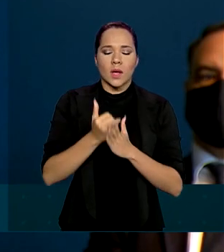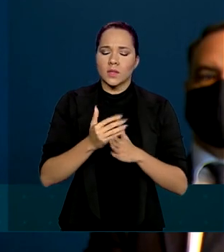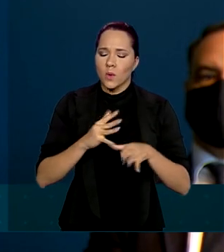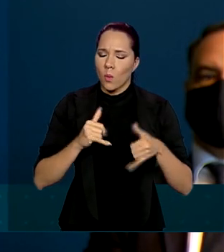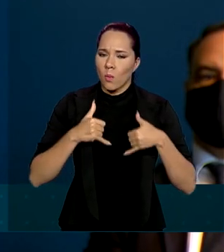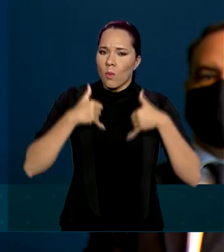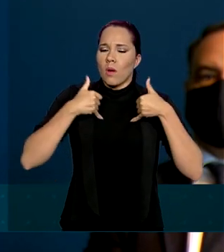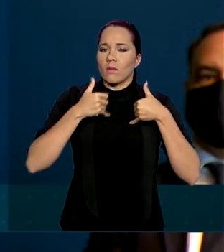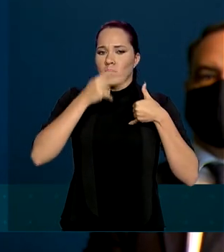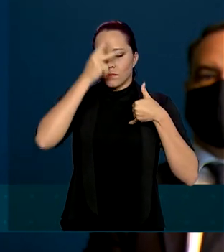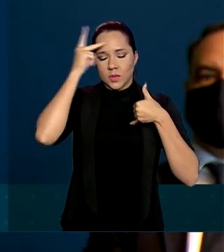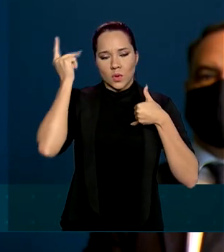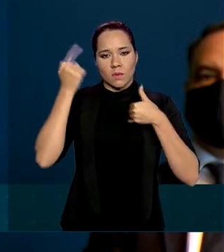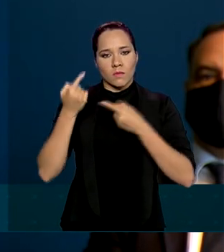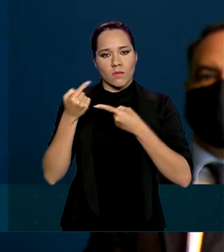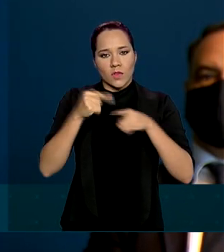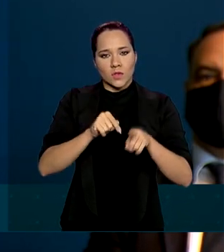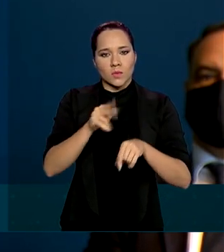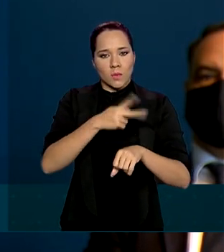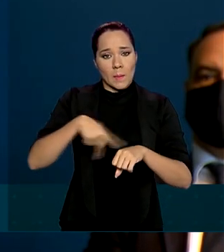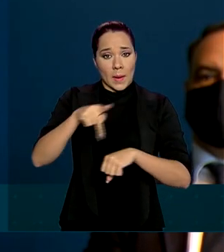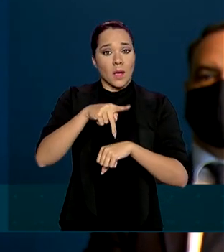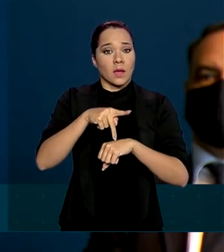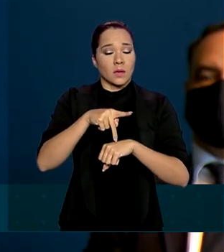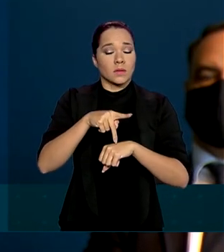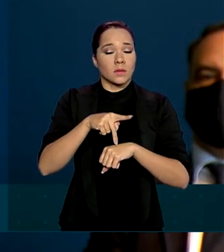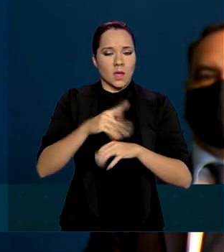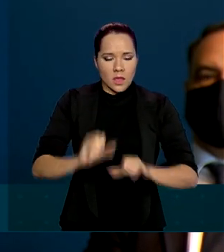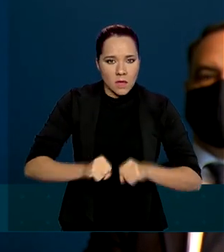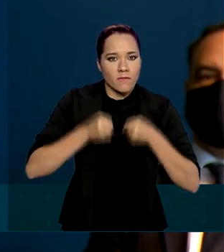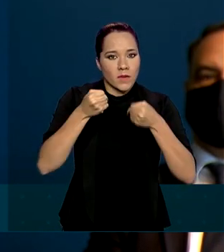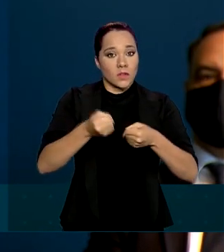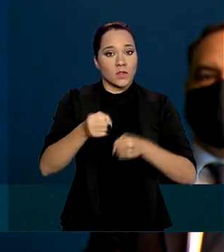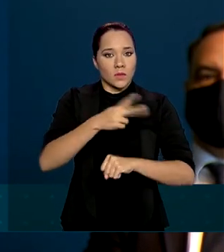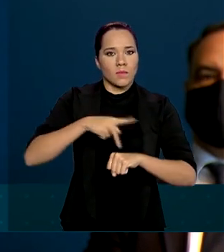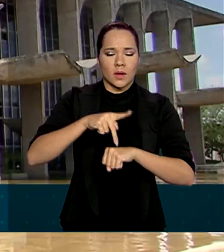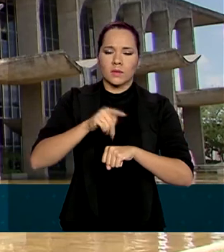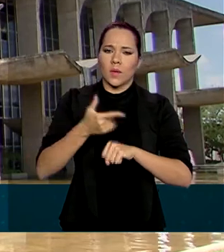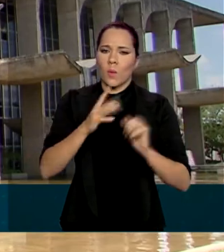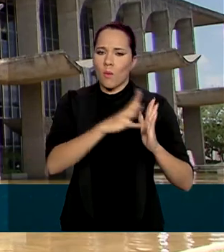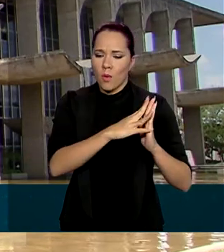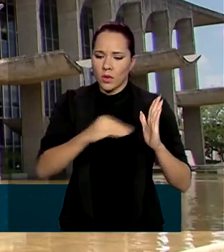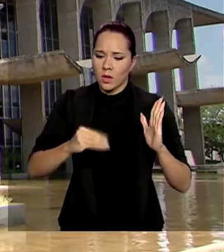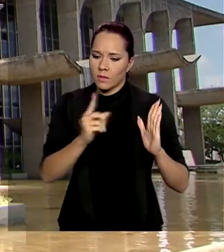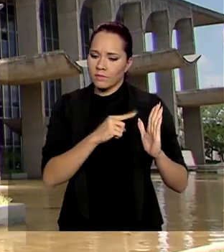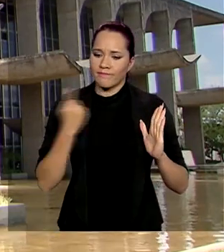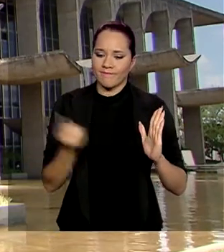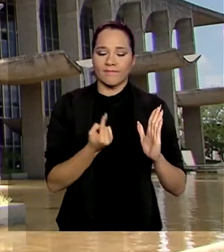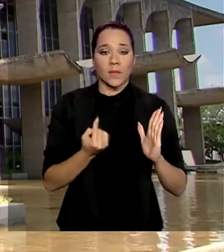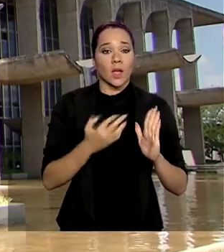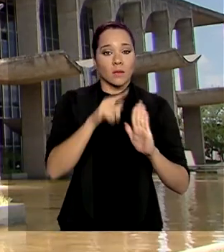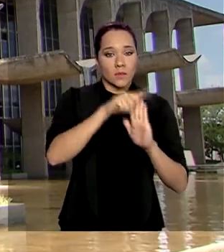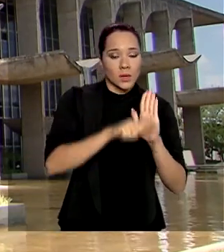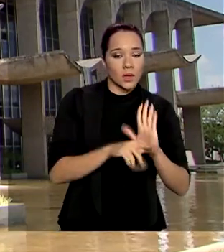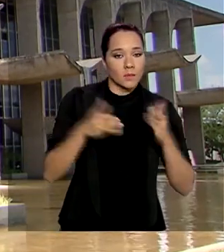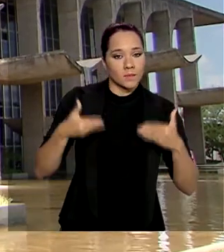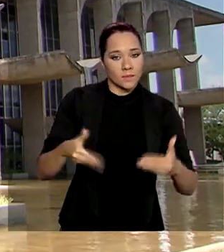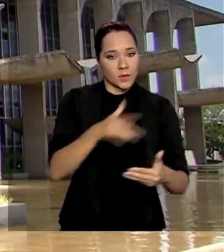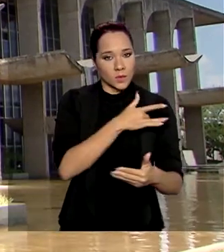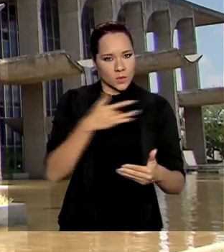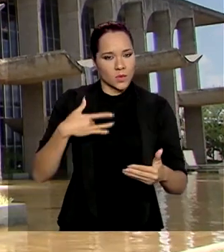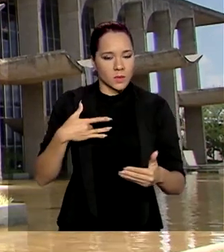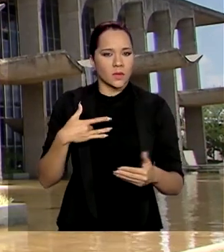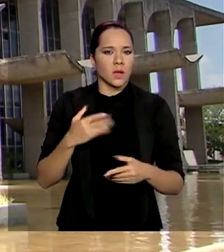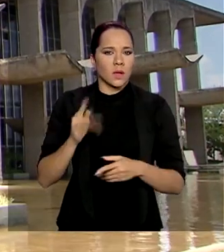pátria, nós os queremos como exemplo para todos nós. O programa do Ministério da Justiça vem